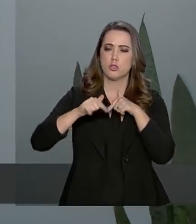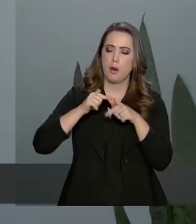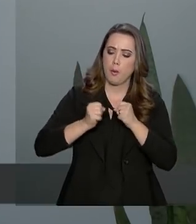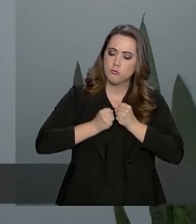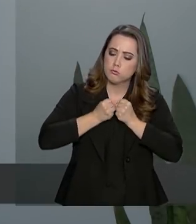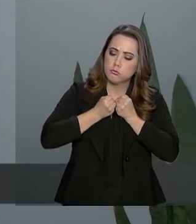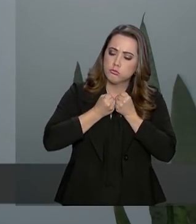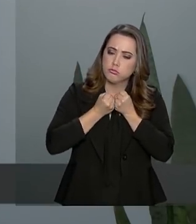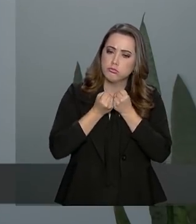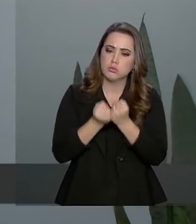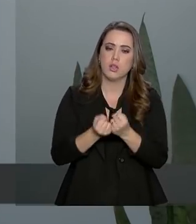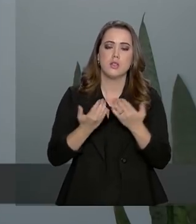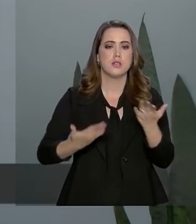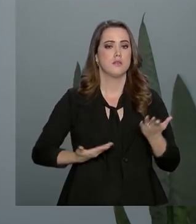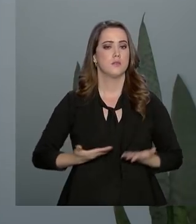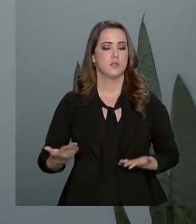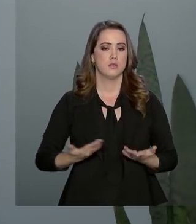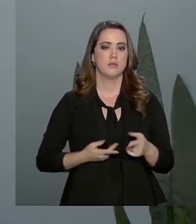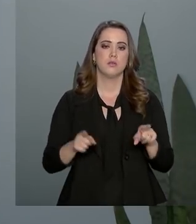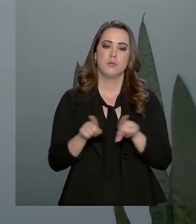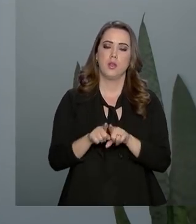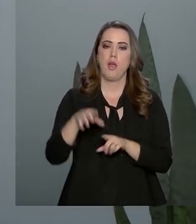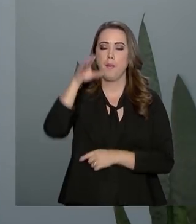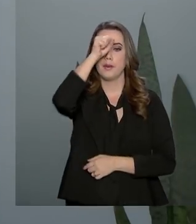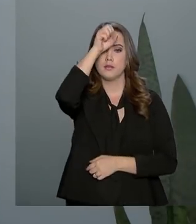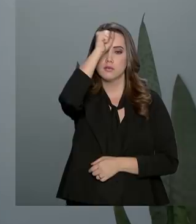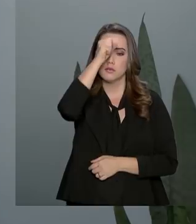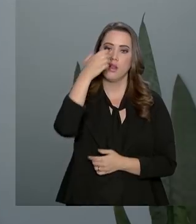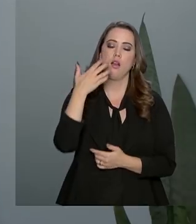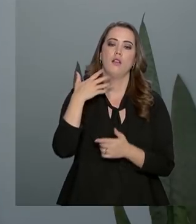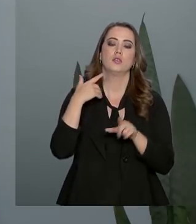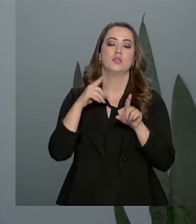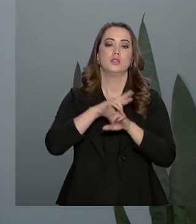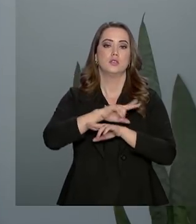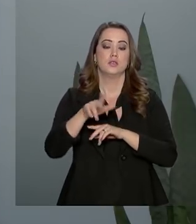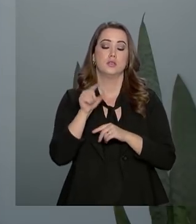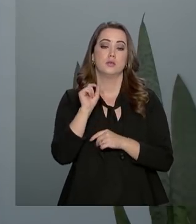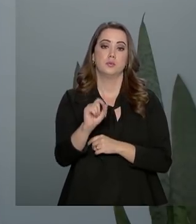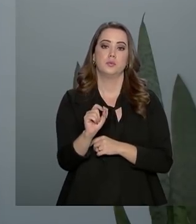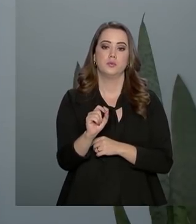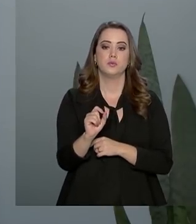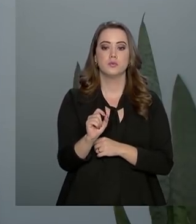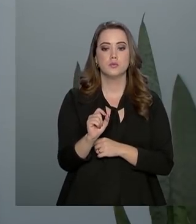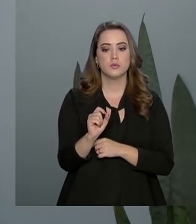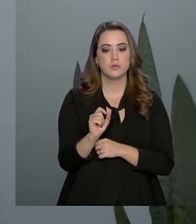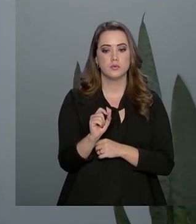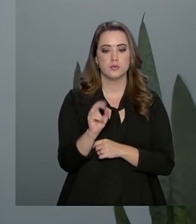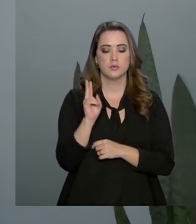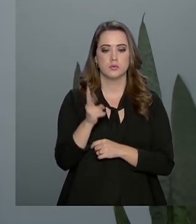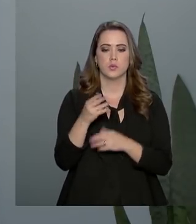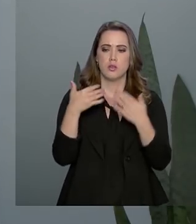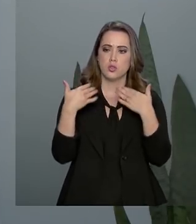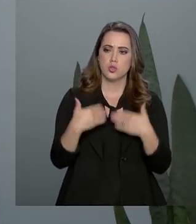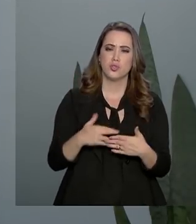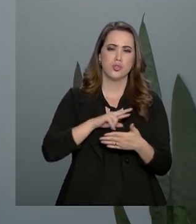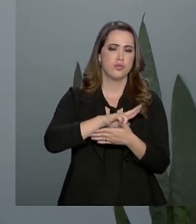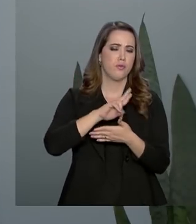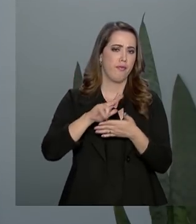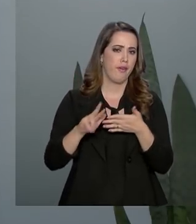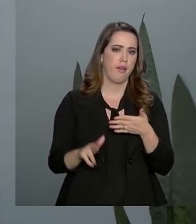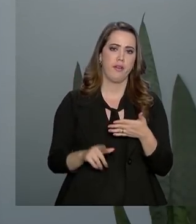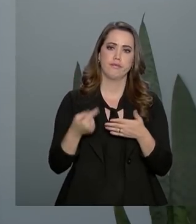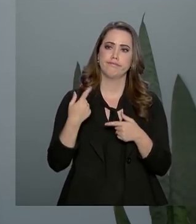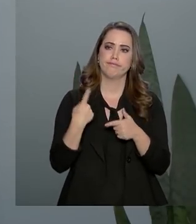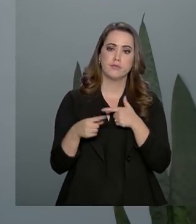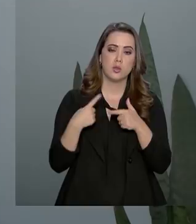de dedicação, trabalho em serviço, aprendizado teórico, prático, em que ele está diante de todas as